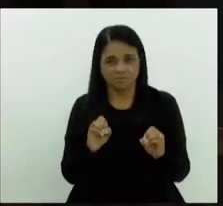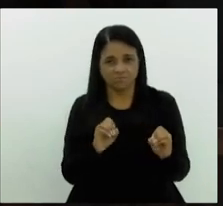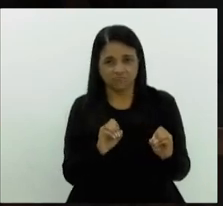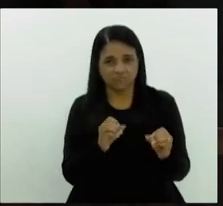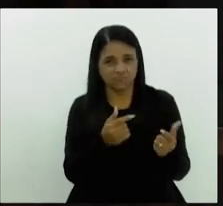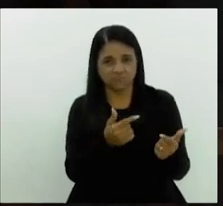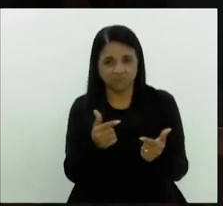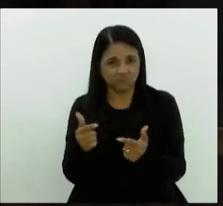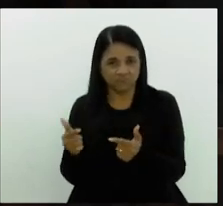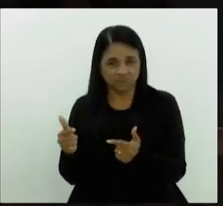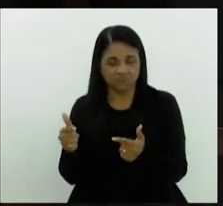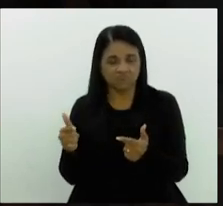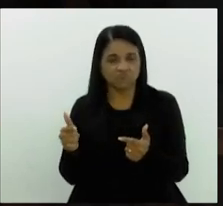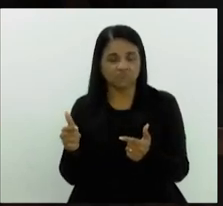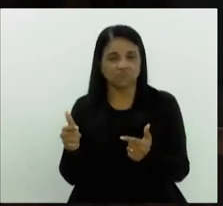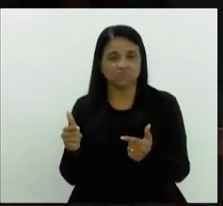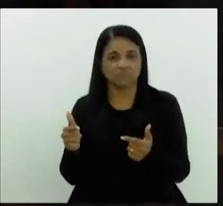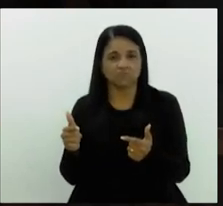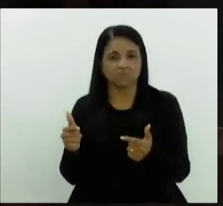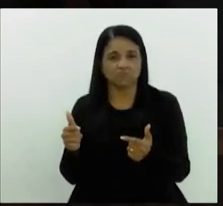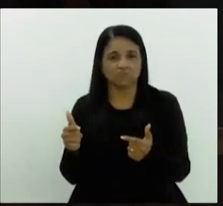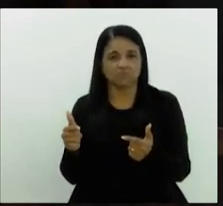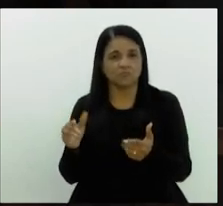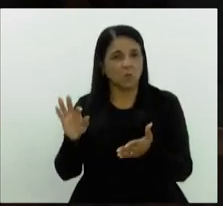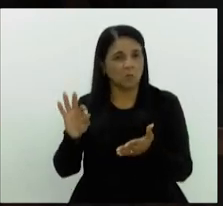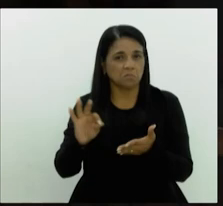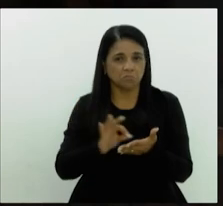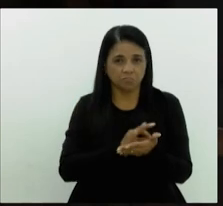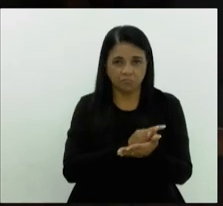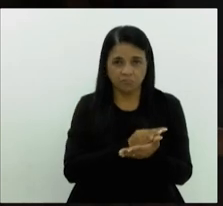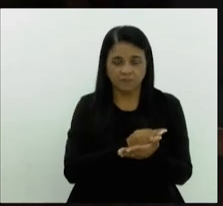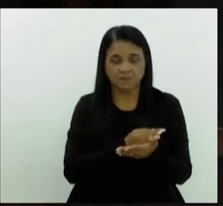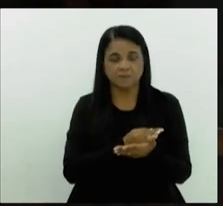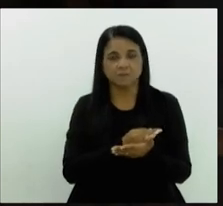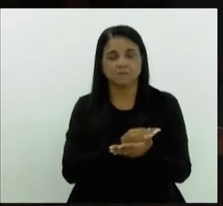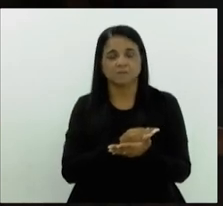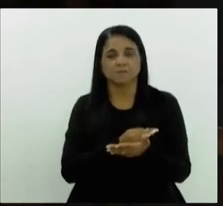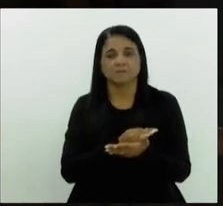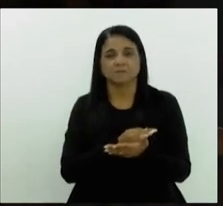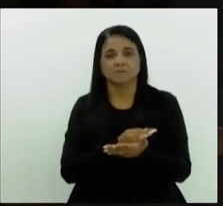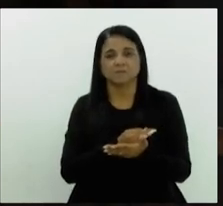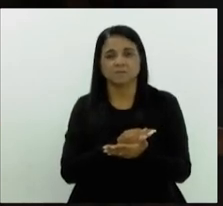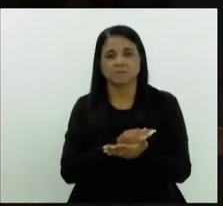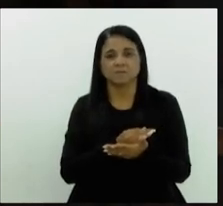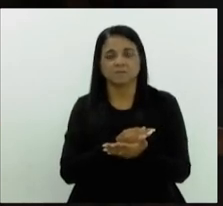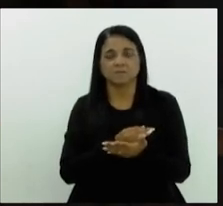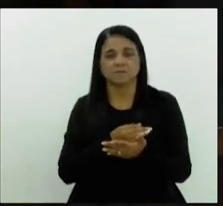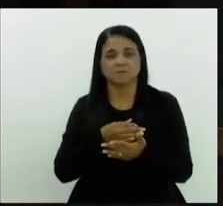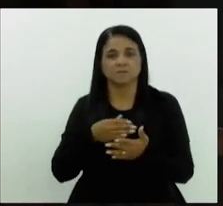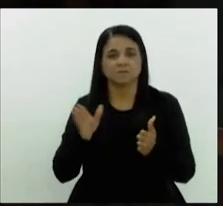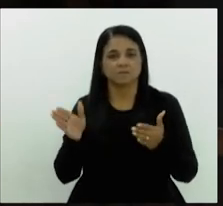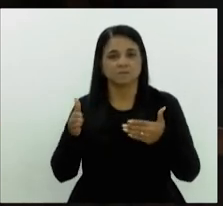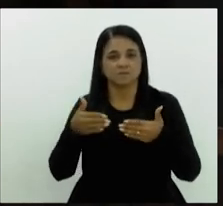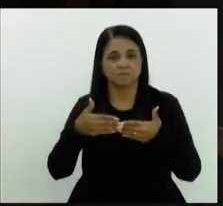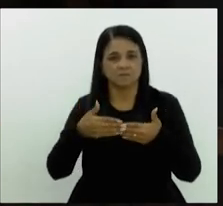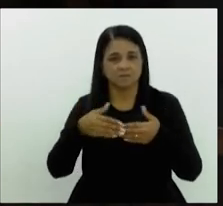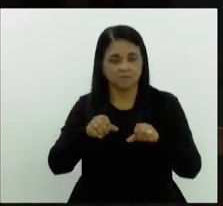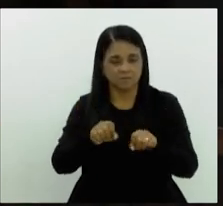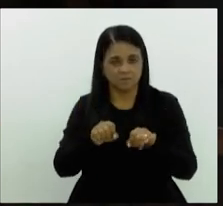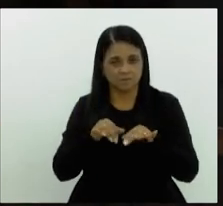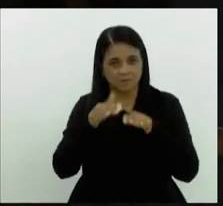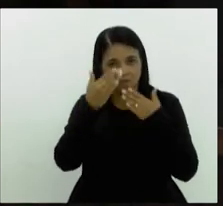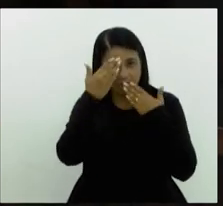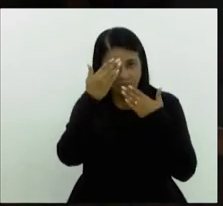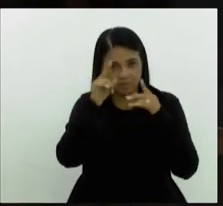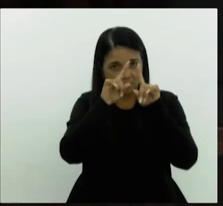no expediente, não tendo mais orador no expediente final, declaro encerrada a sessão, quero agradecer a